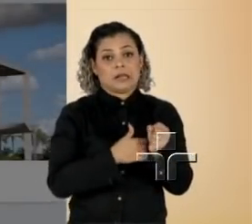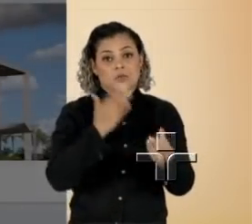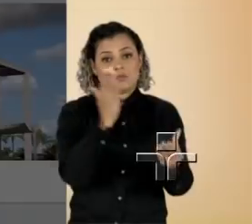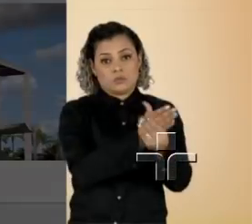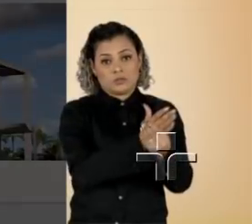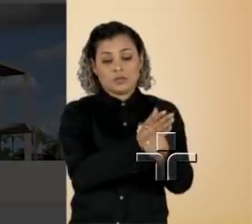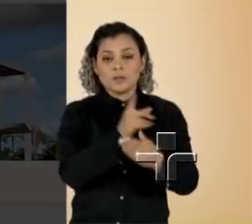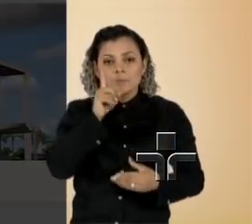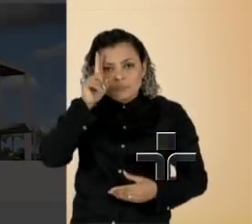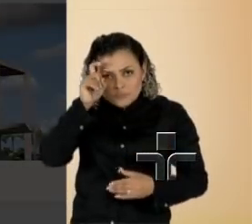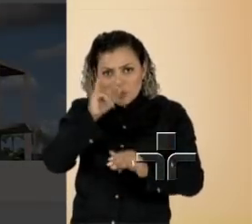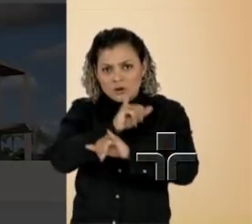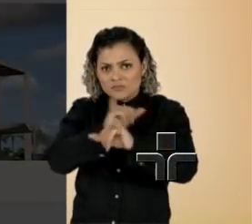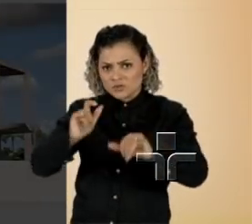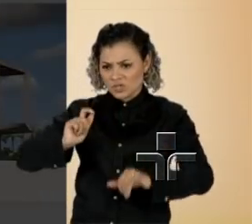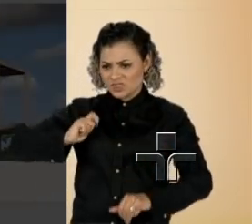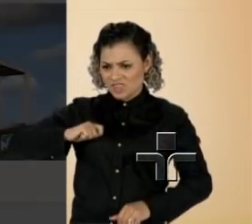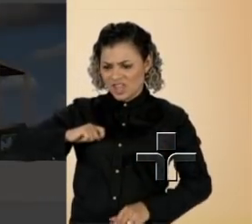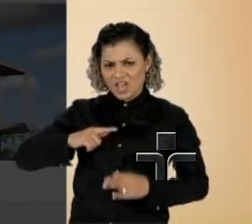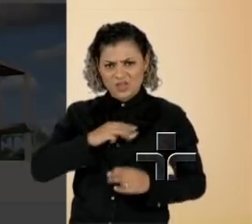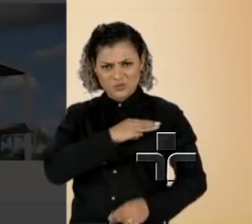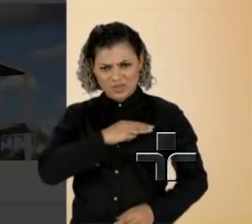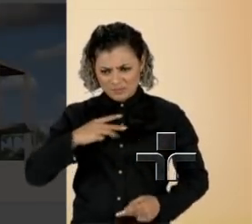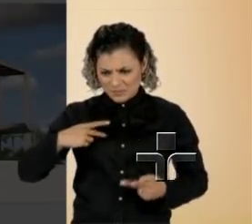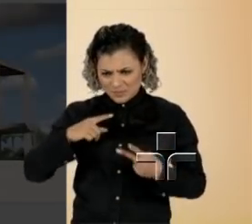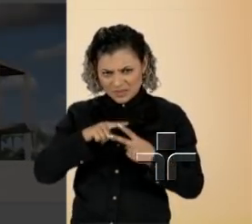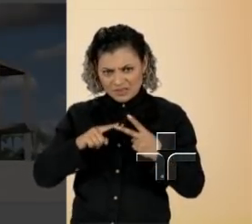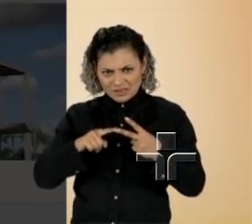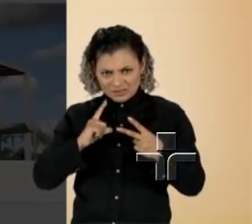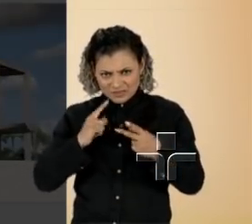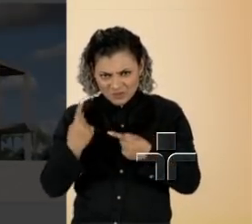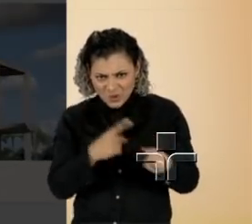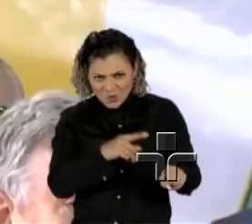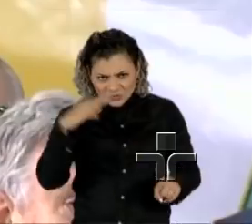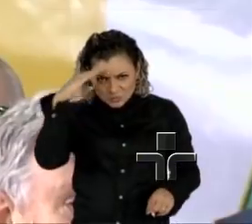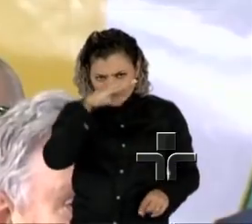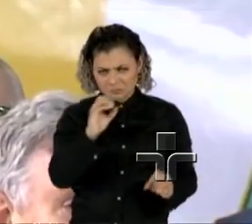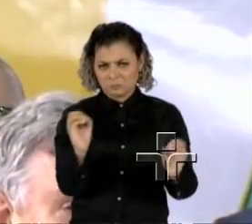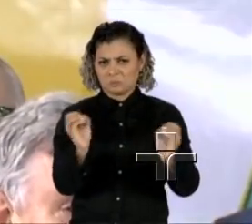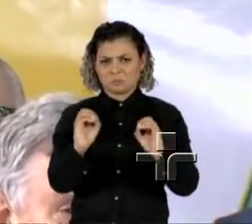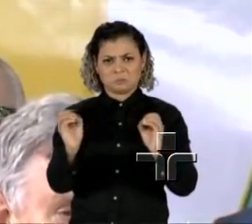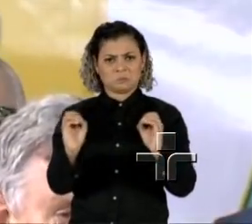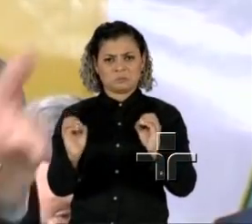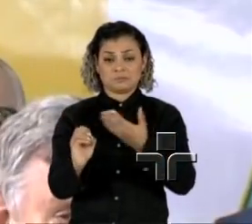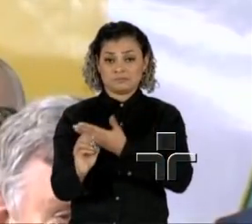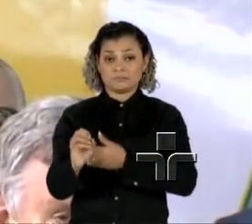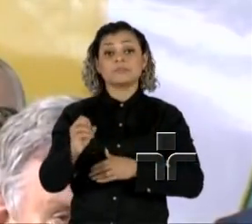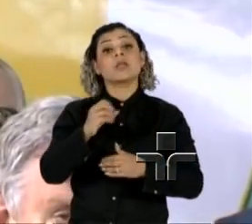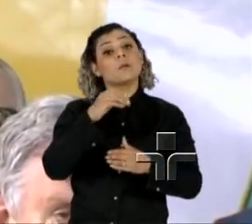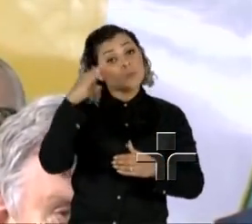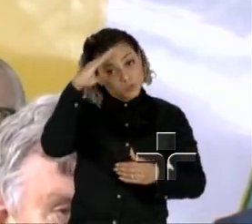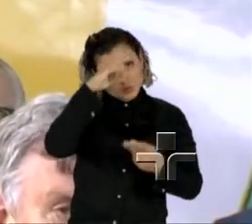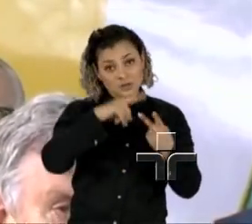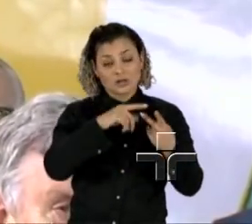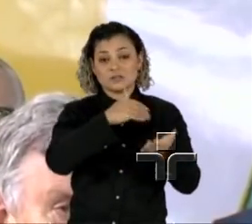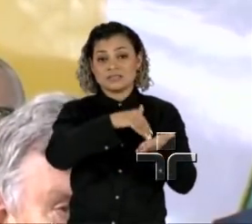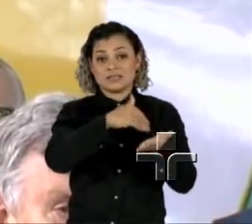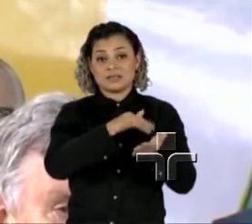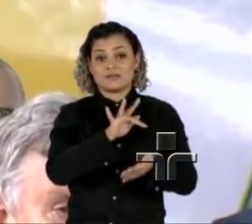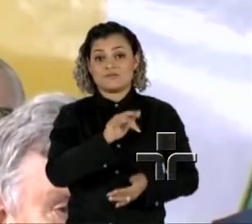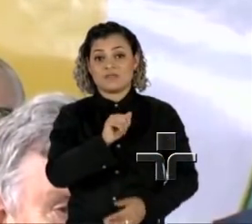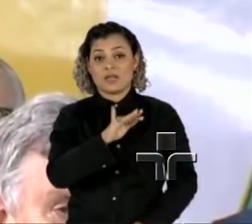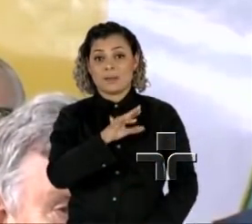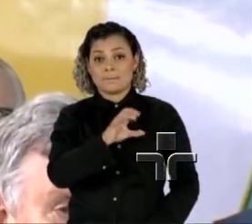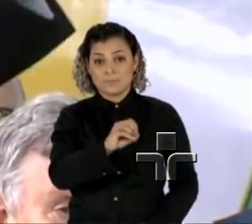ainda afirma que nem o delegado, nem o Ministério Público viram algo contra o presidente. Jair Bolsonaro e seu secretário de comunicação, Fábio